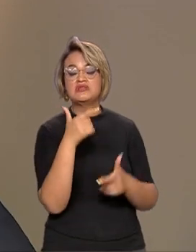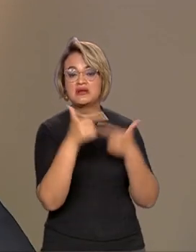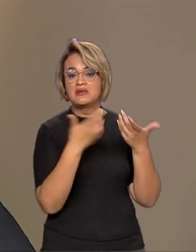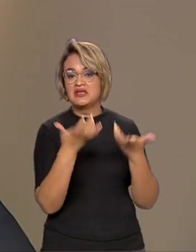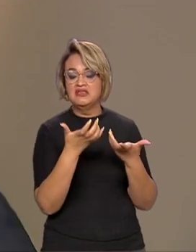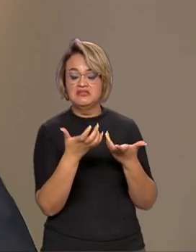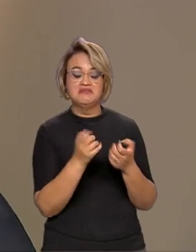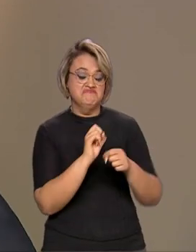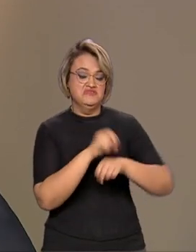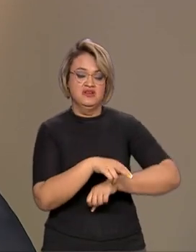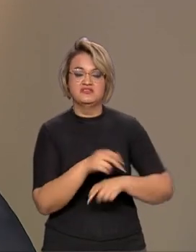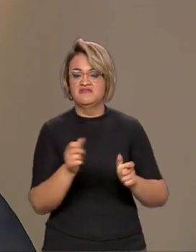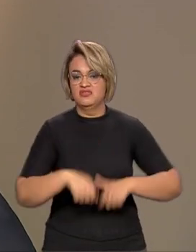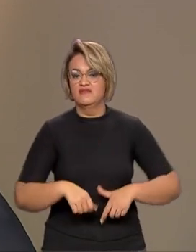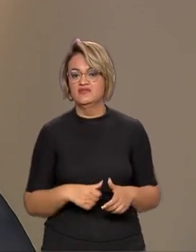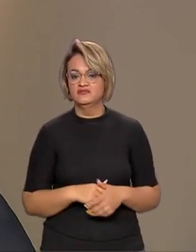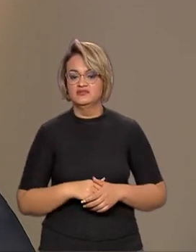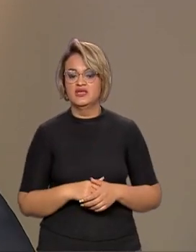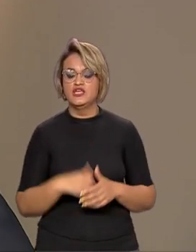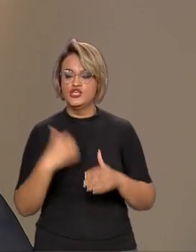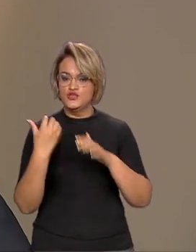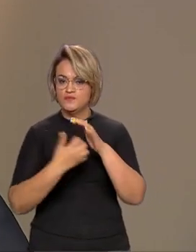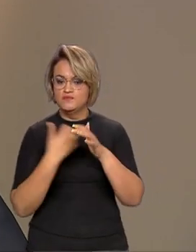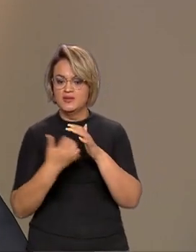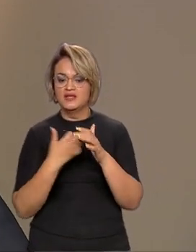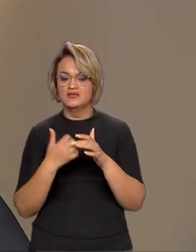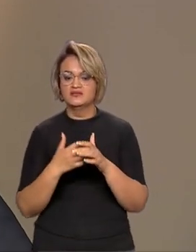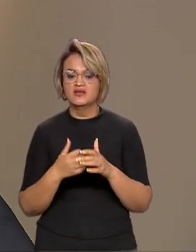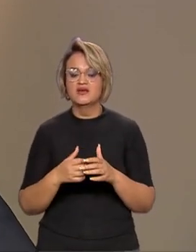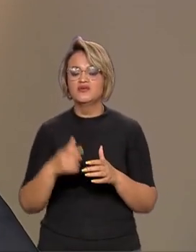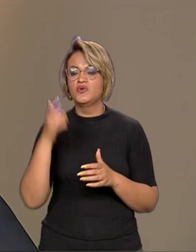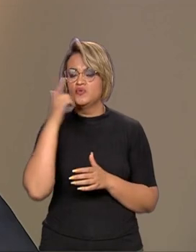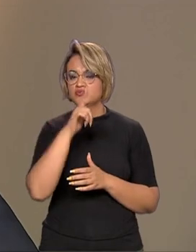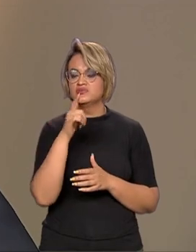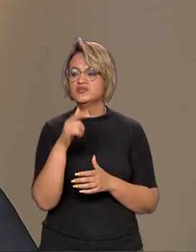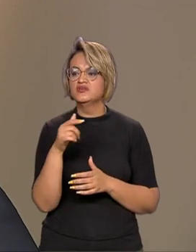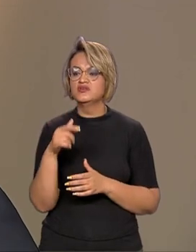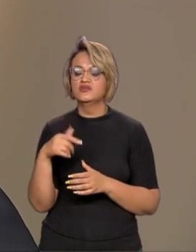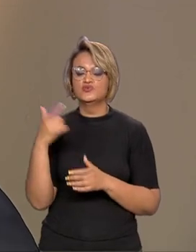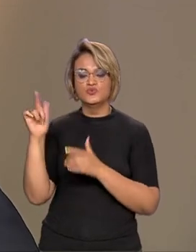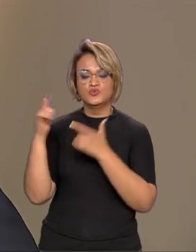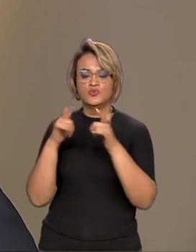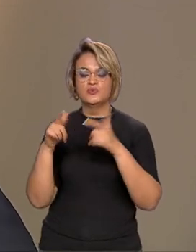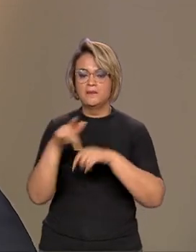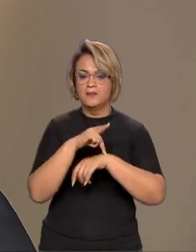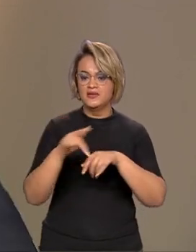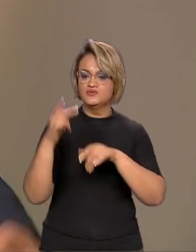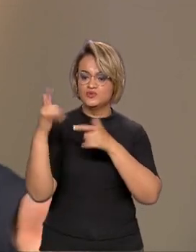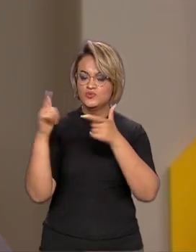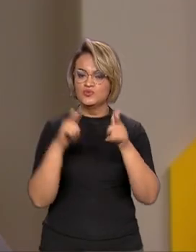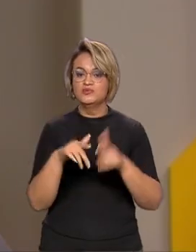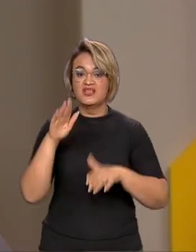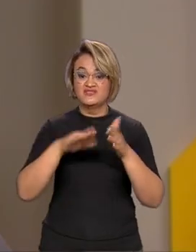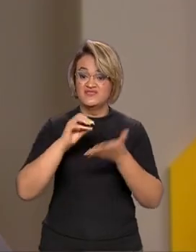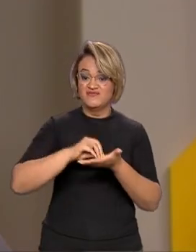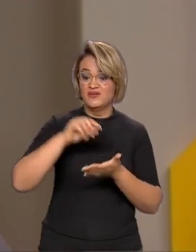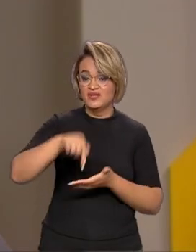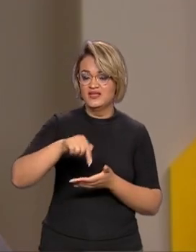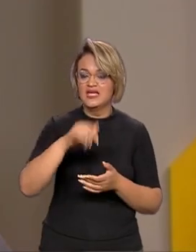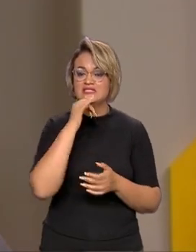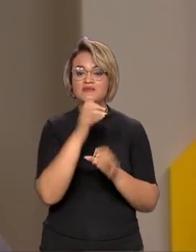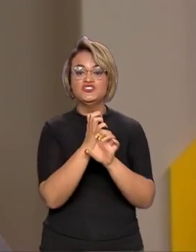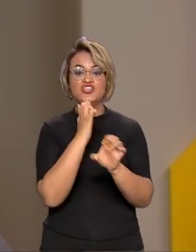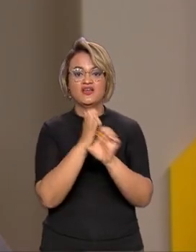no mercado de trabalho. Ou seja, as empresas, inclusive, tinham que importar a mão de obra qualificada de outros países, porque faltava aqui engenheiro, por exemplo.